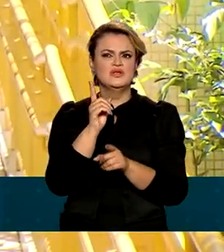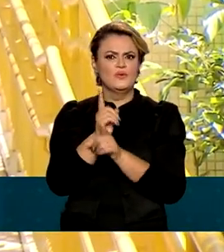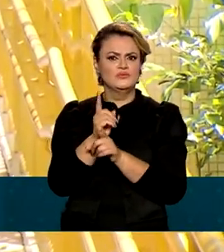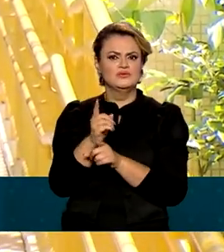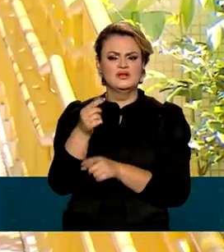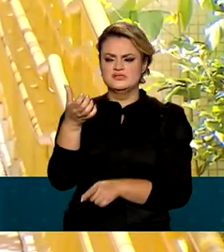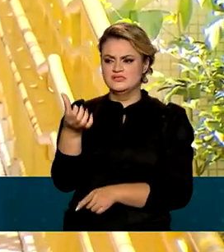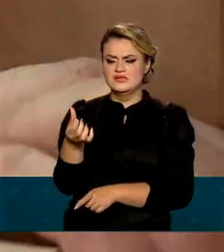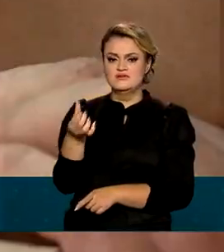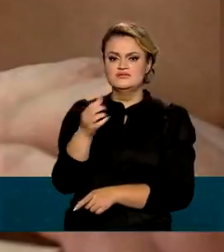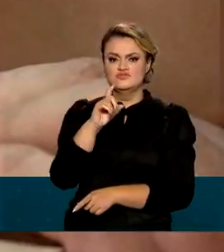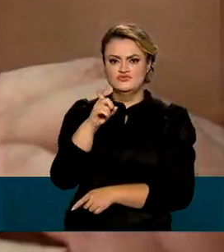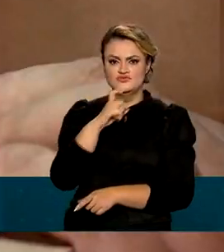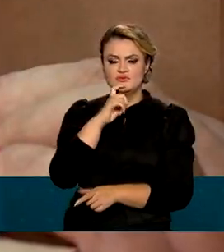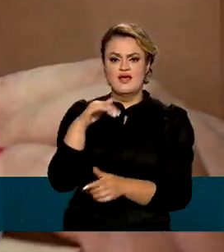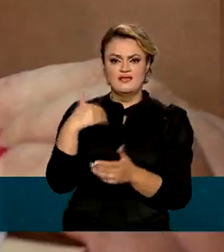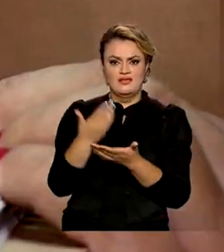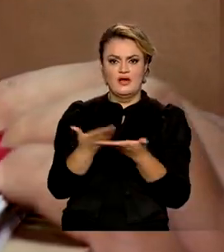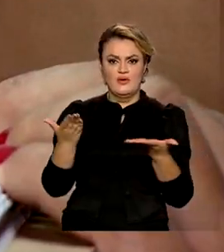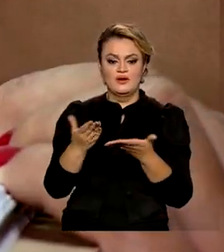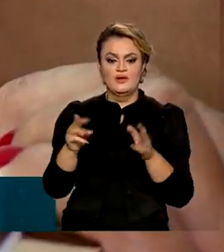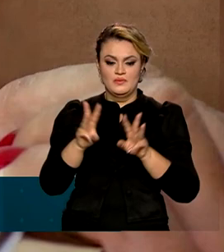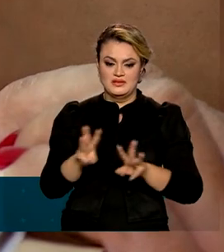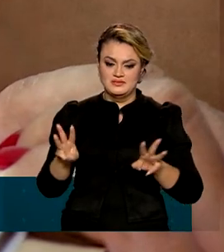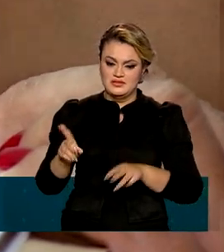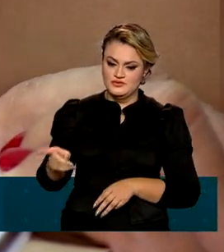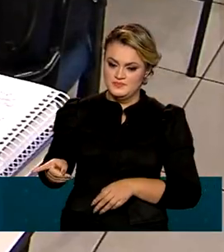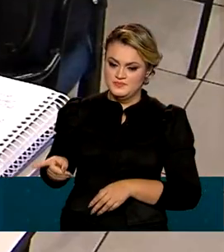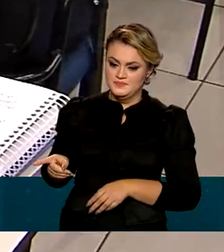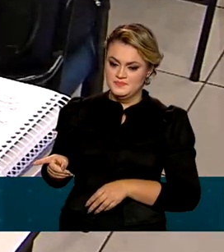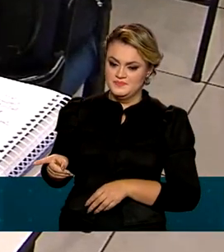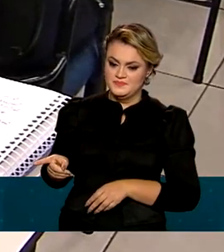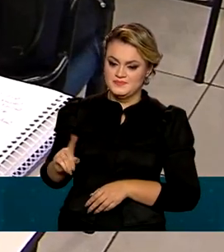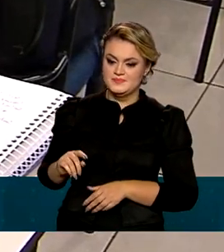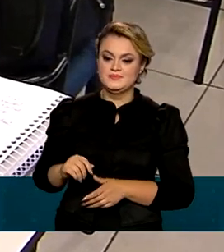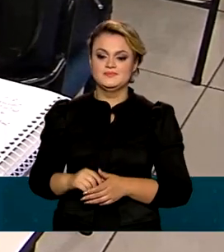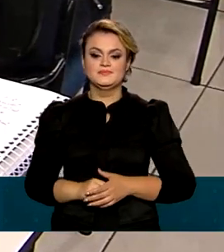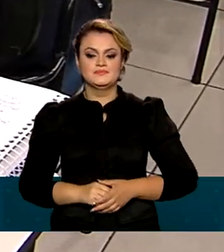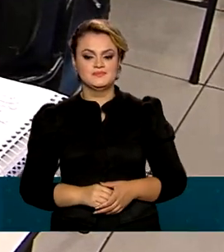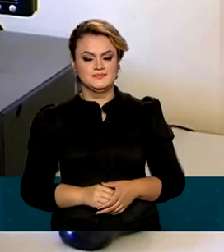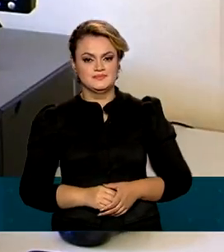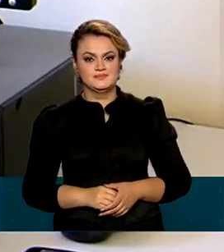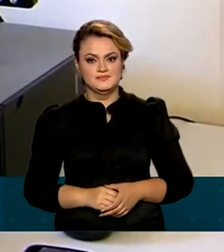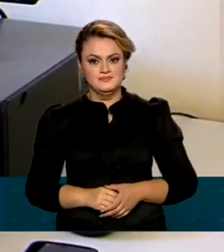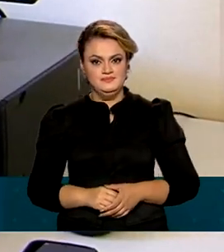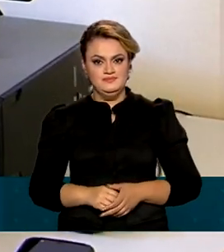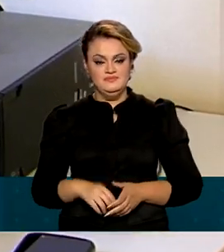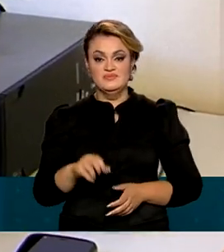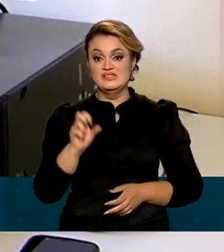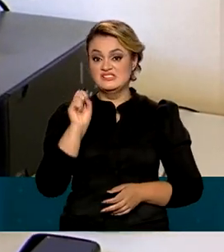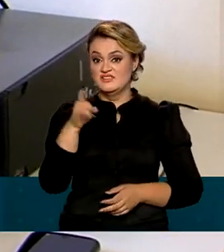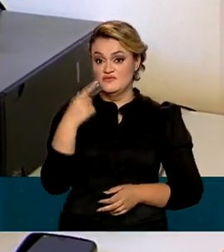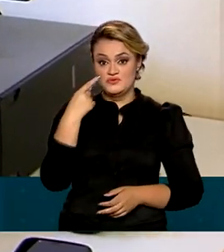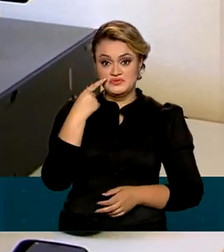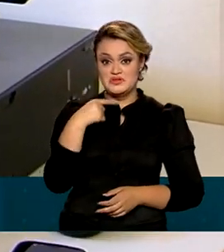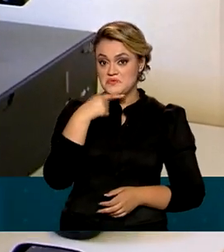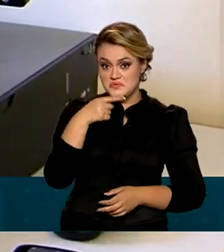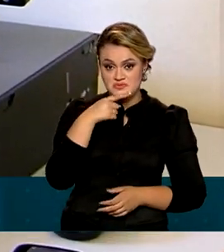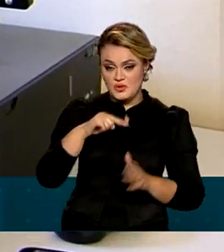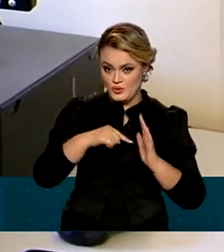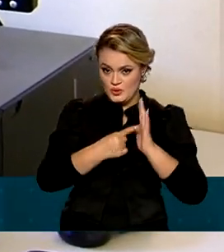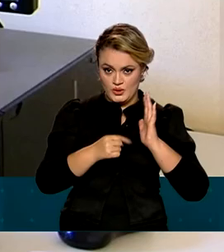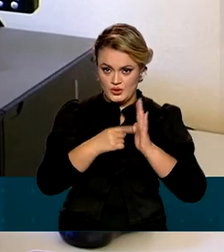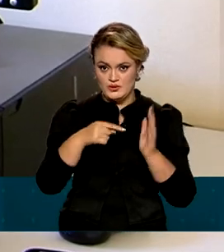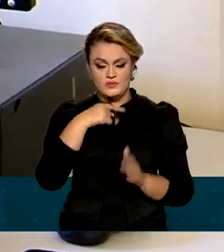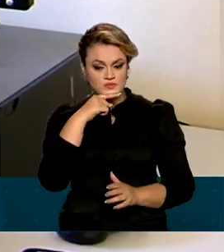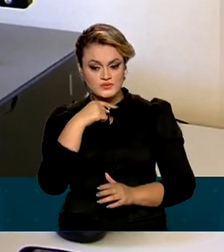julho no endereço acessounico.mec.gov.br. Quem não conseguiu a classificação e nessa